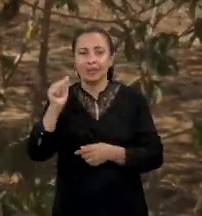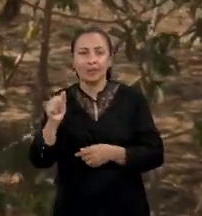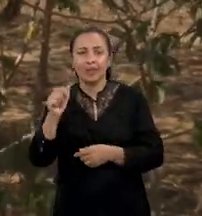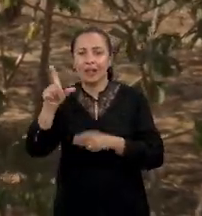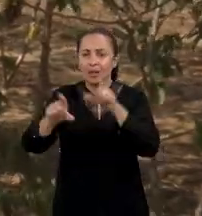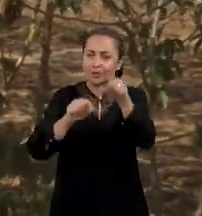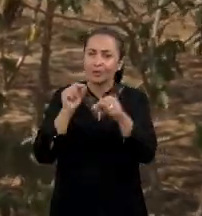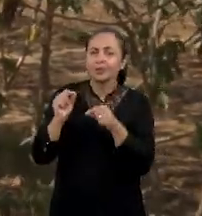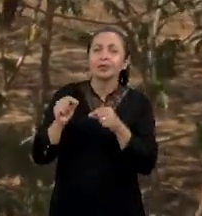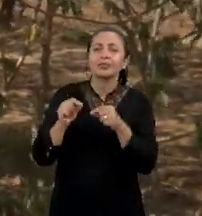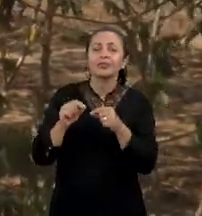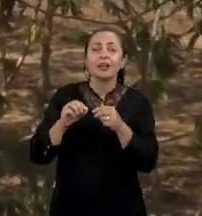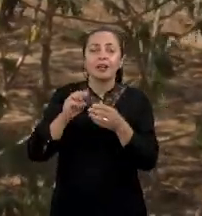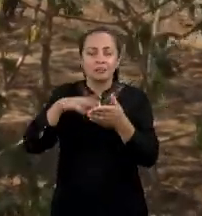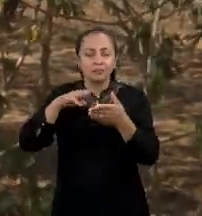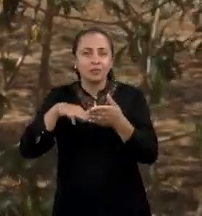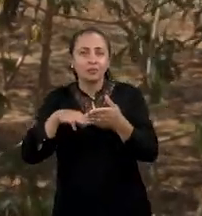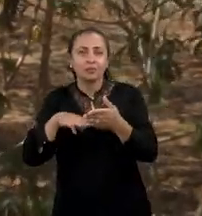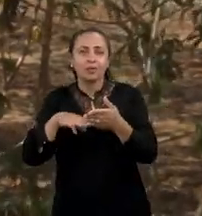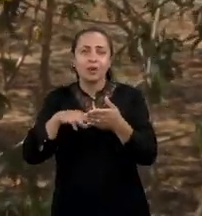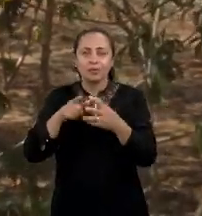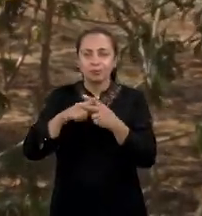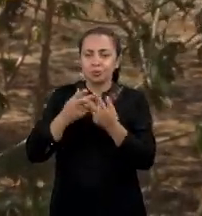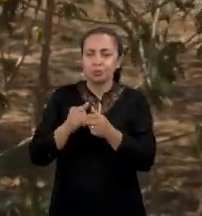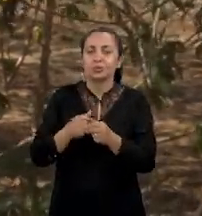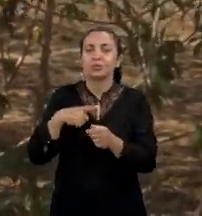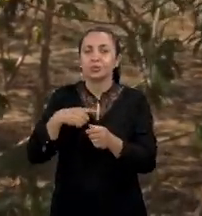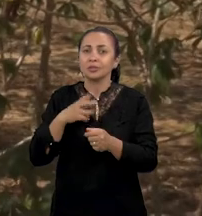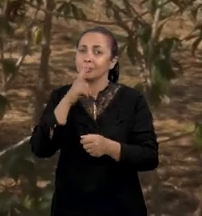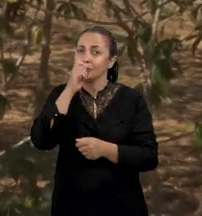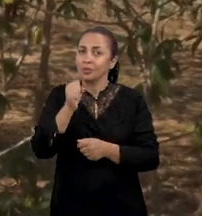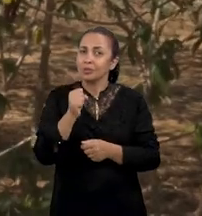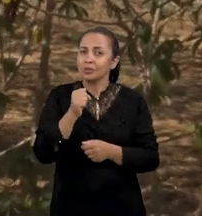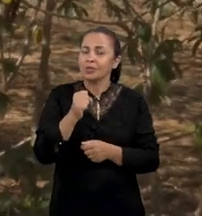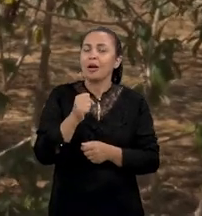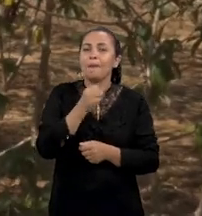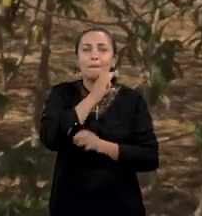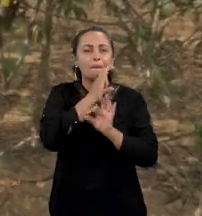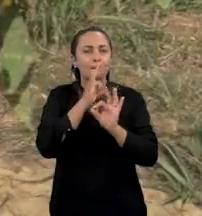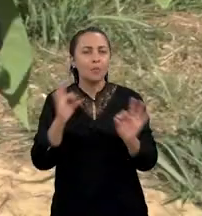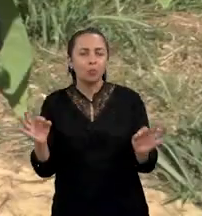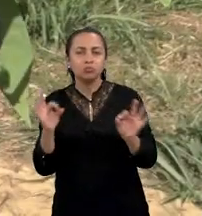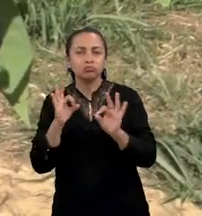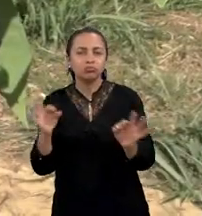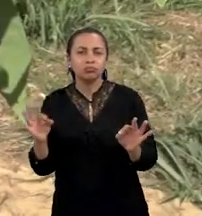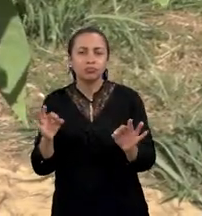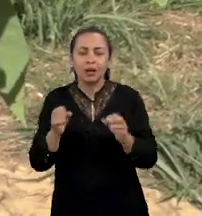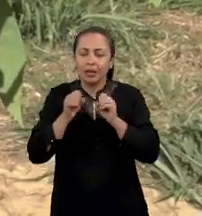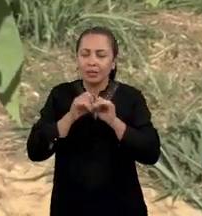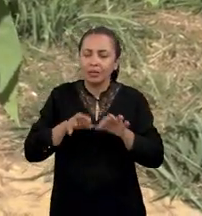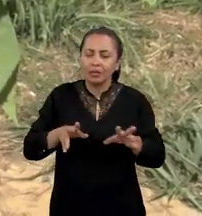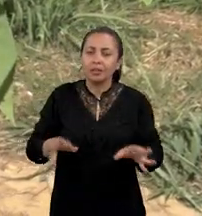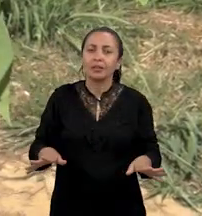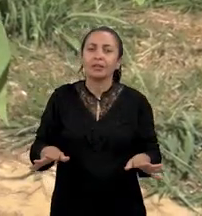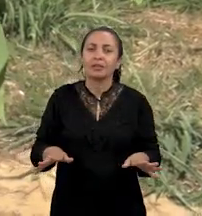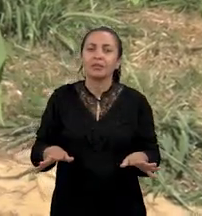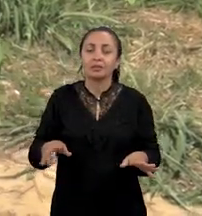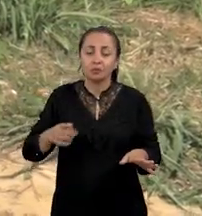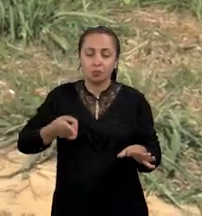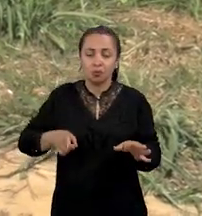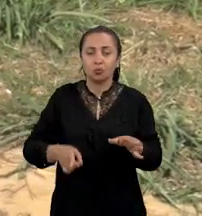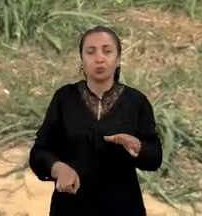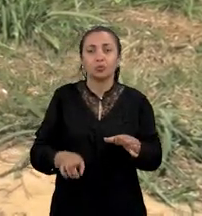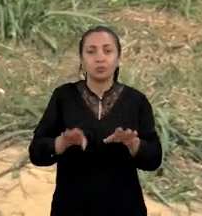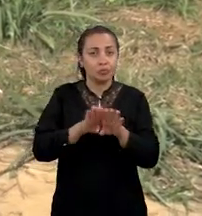selecionar materiais produtivos que tenham um potencial produtivo, uma boa produtividade de raízes tuberosas, assim